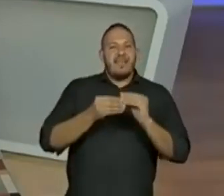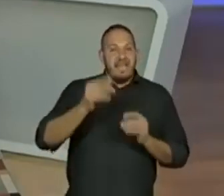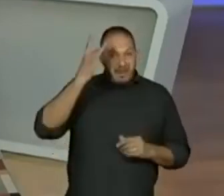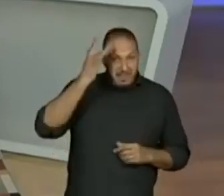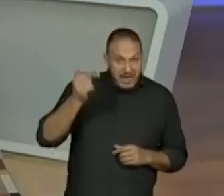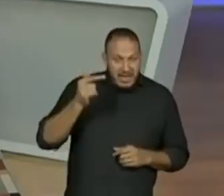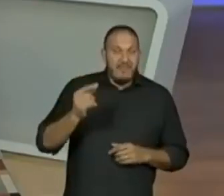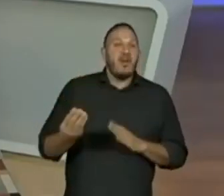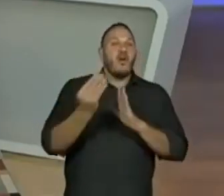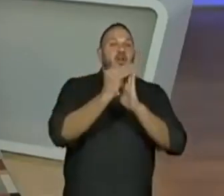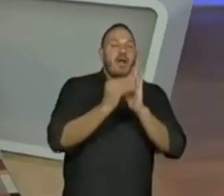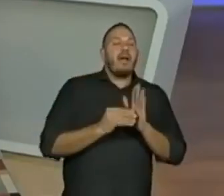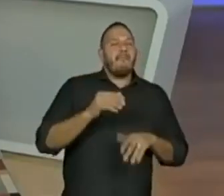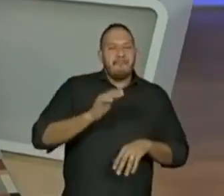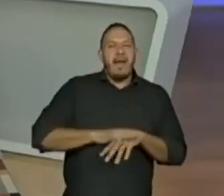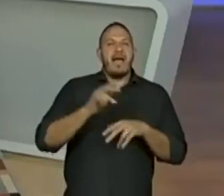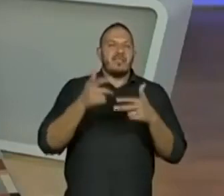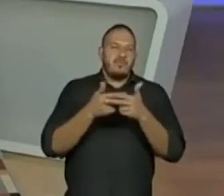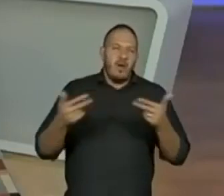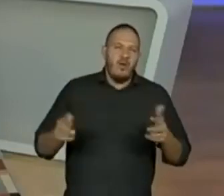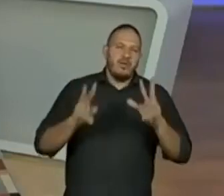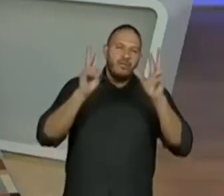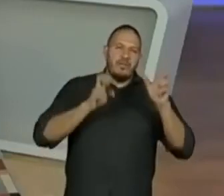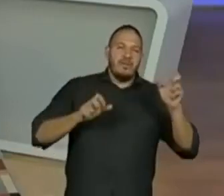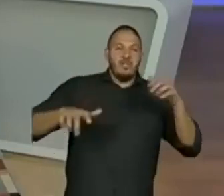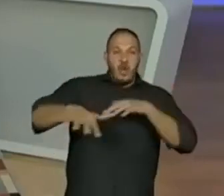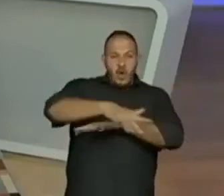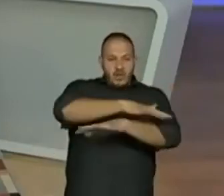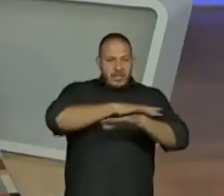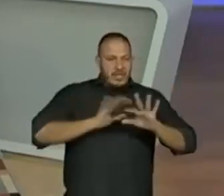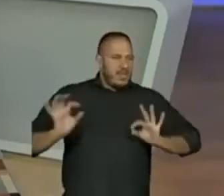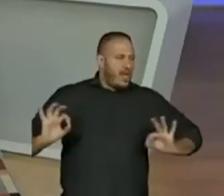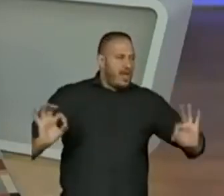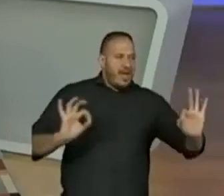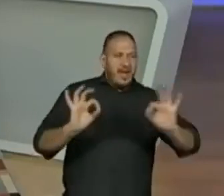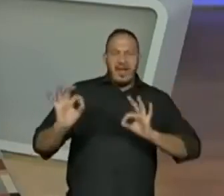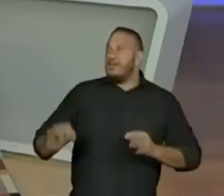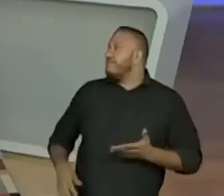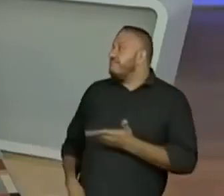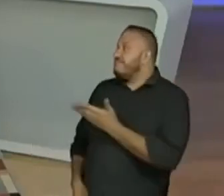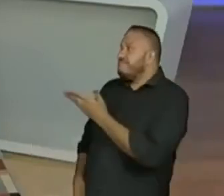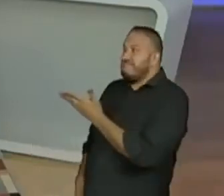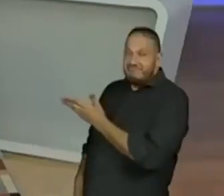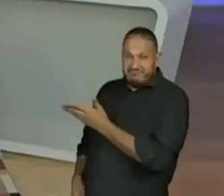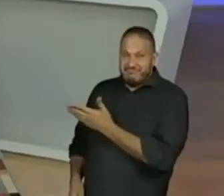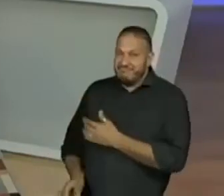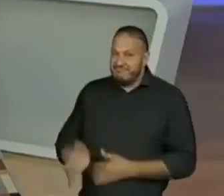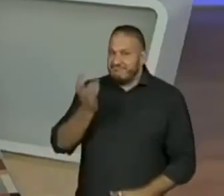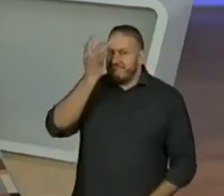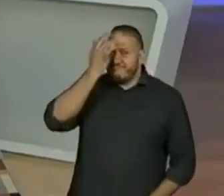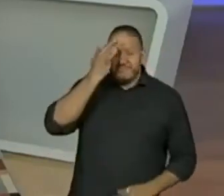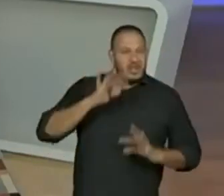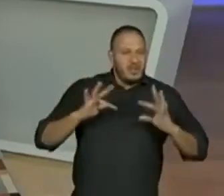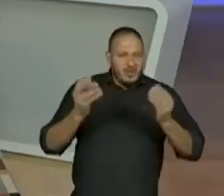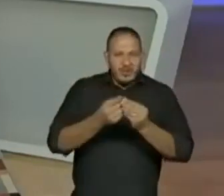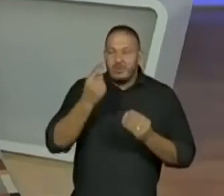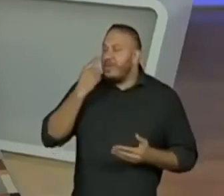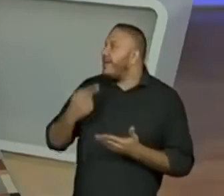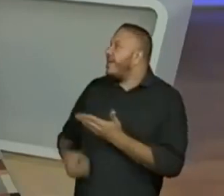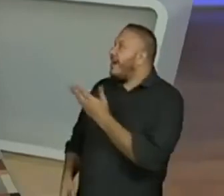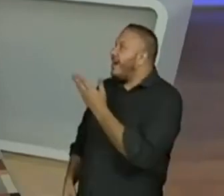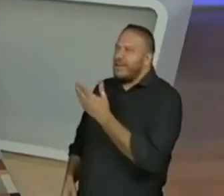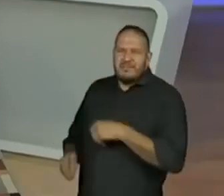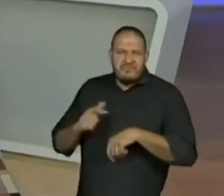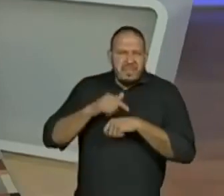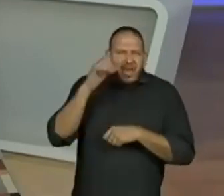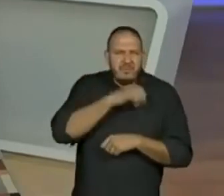mais uma coisa, a gente vai abordar algumas questões sobre o nosso cenário. Então leva aí só na memória. Um minutinho para observar. Vou